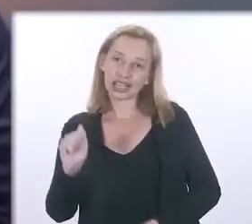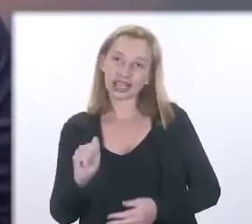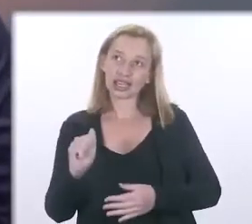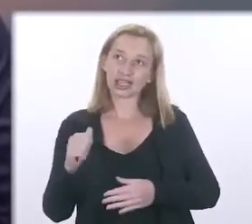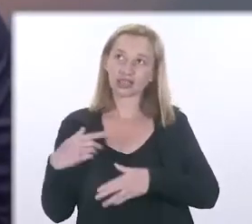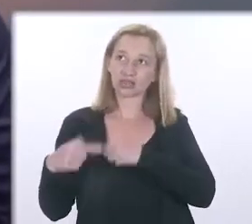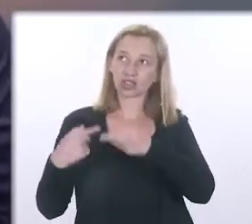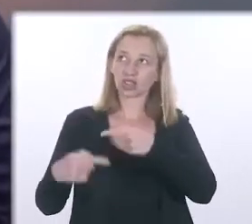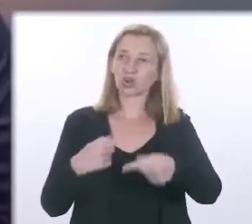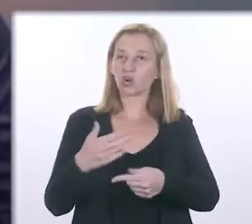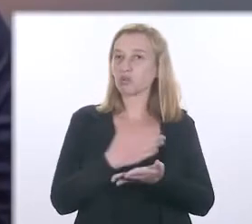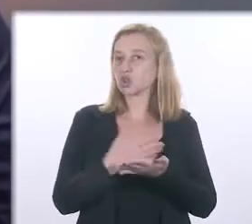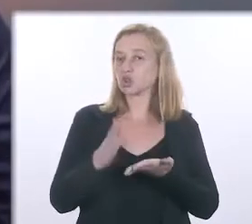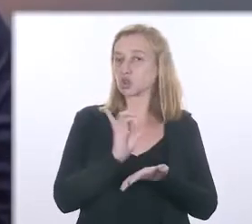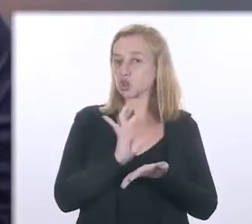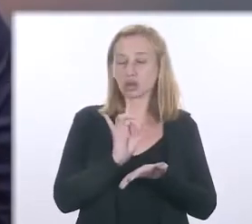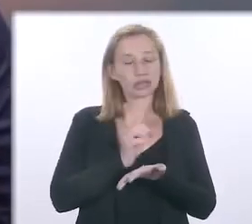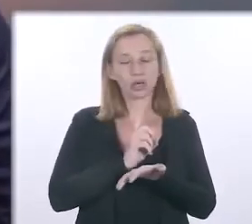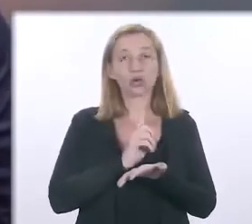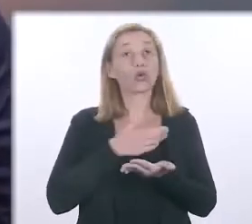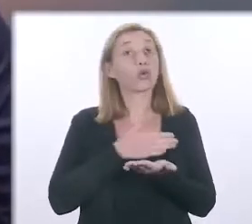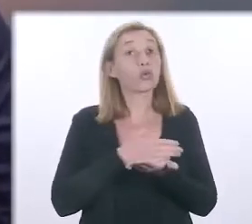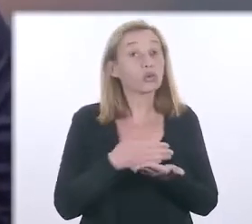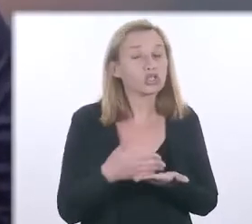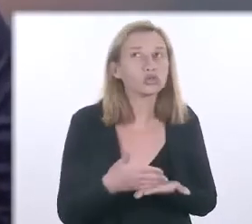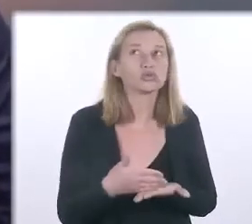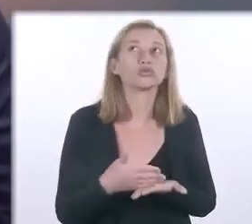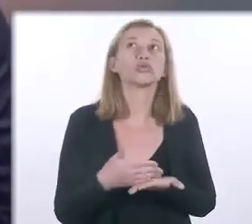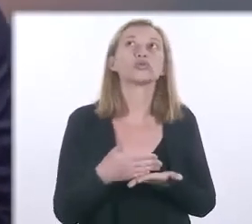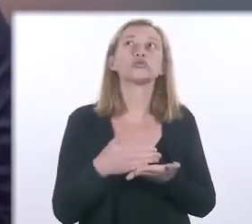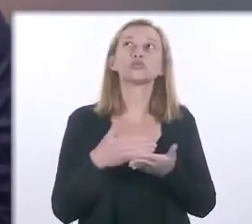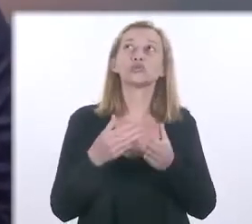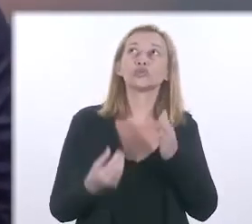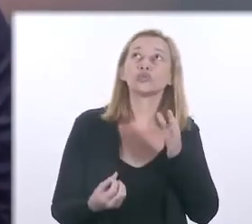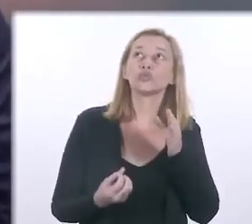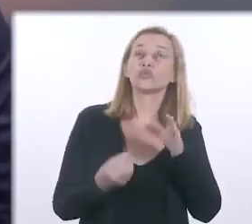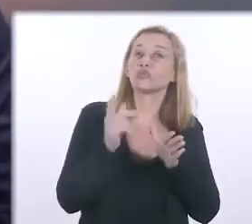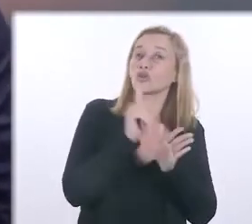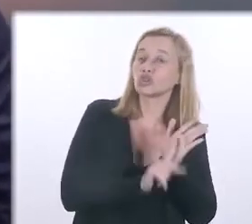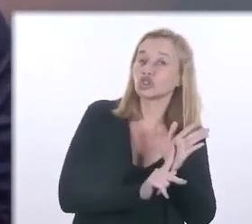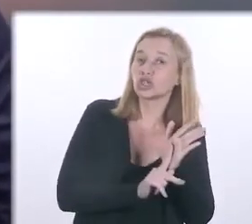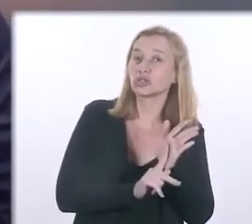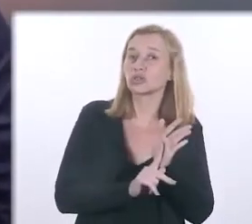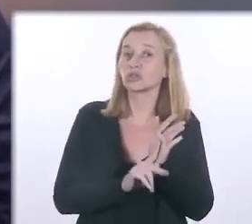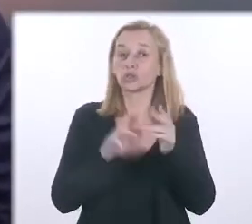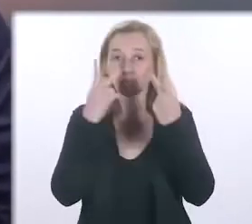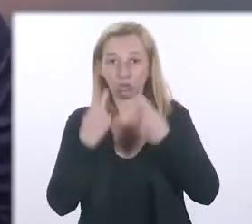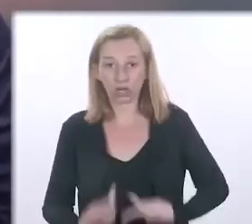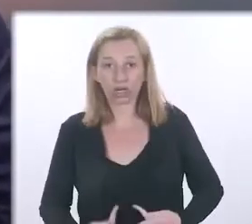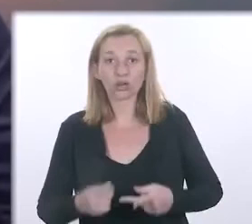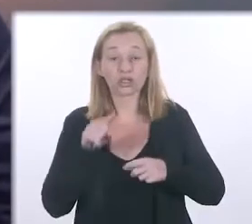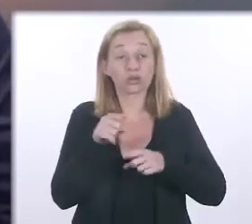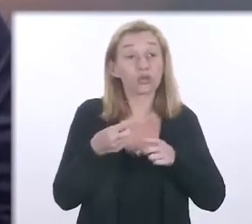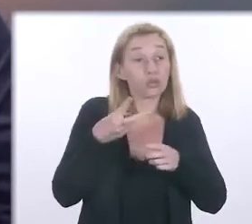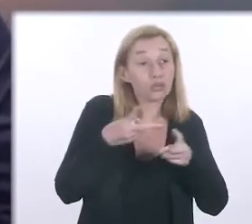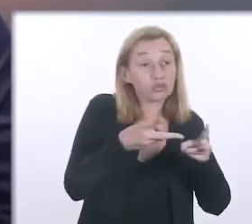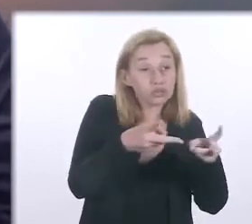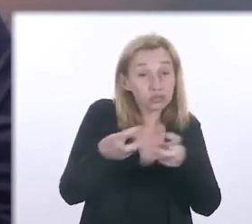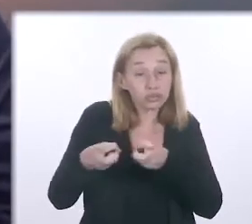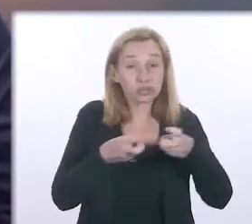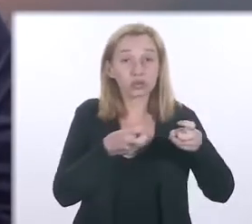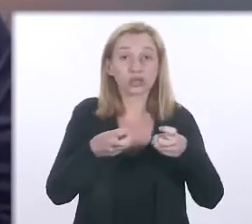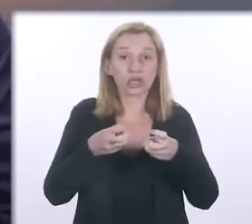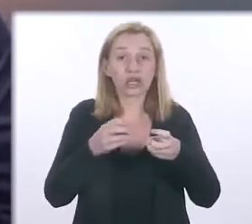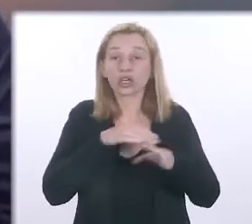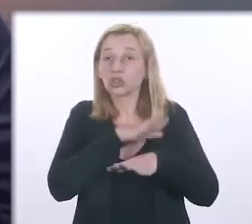genética, ela não começou nela em si só, ela começou exatamente no projeto genoma humano, que a partir do momento que você